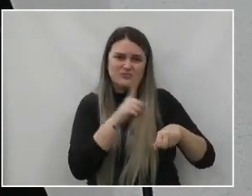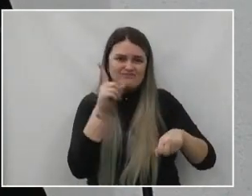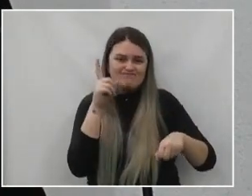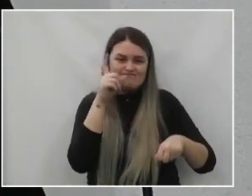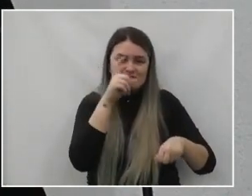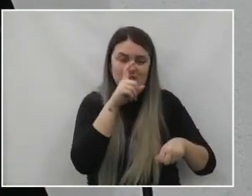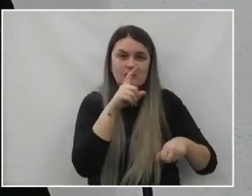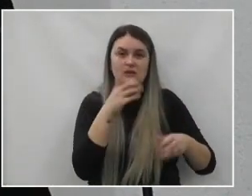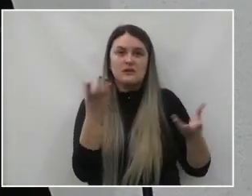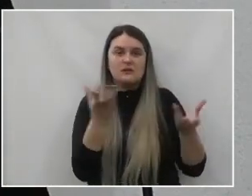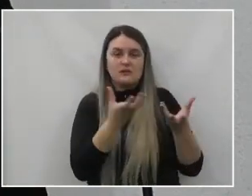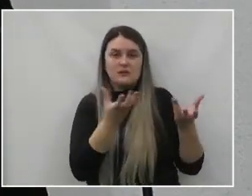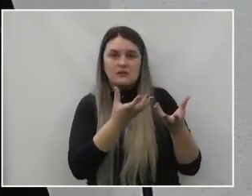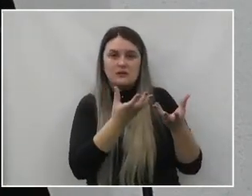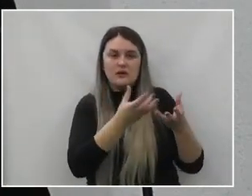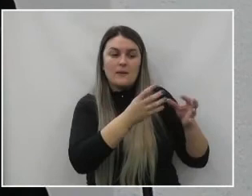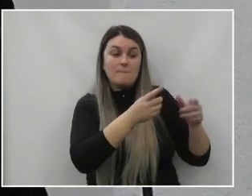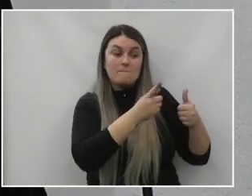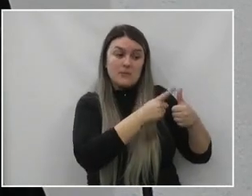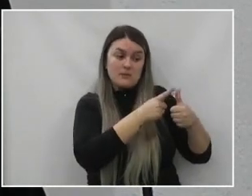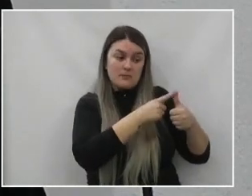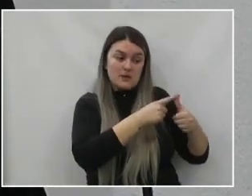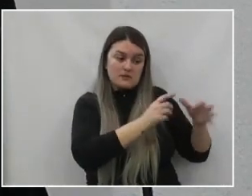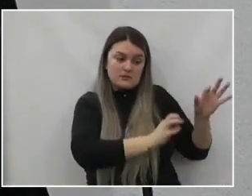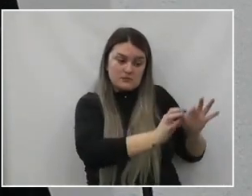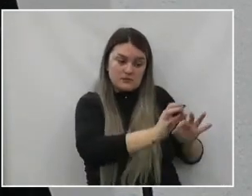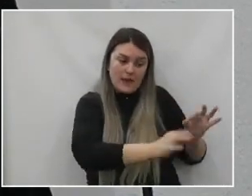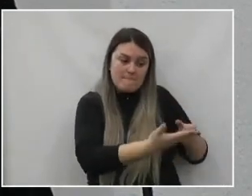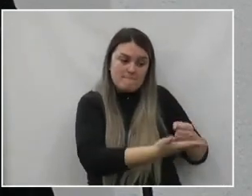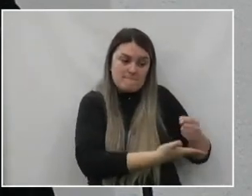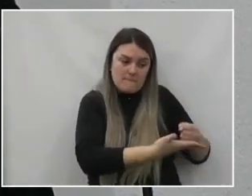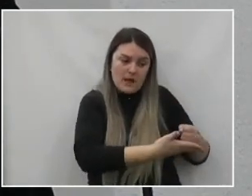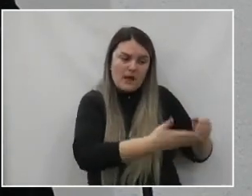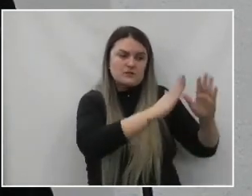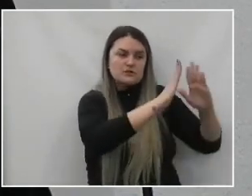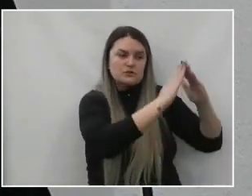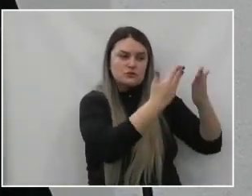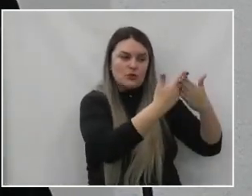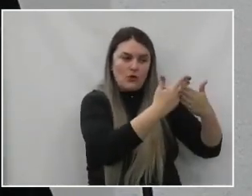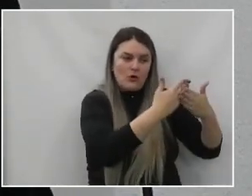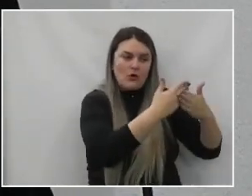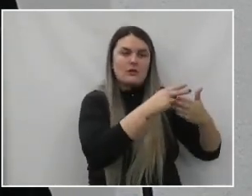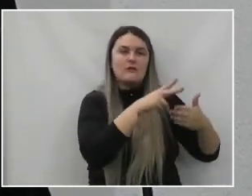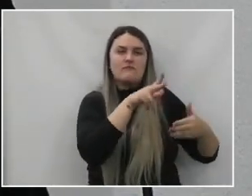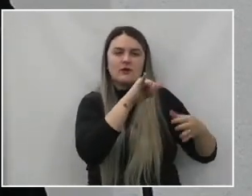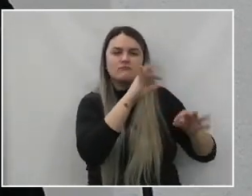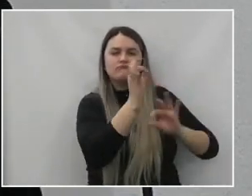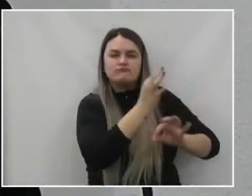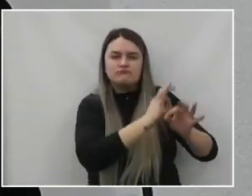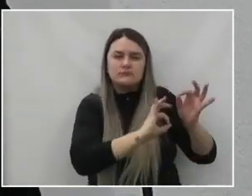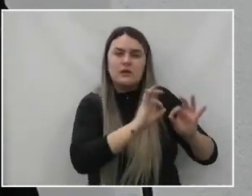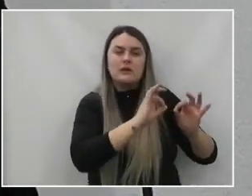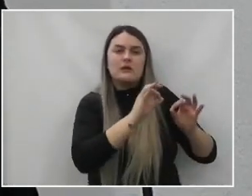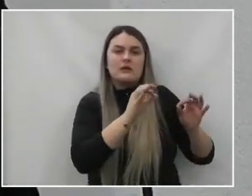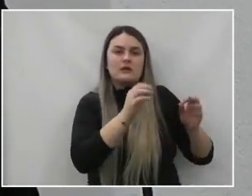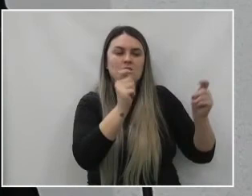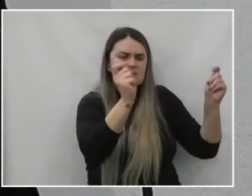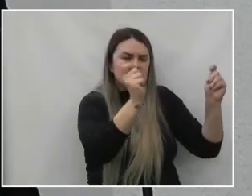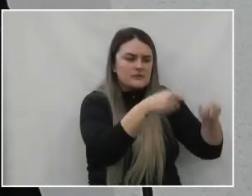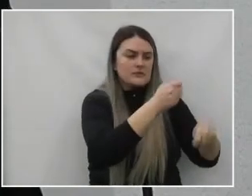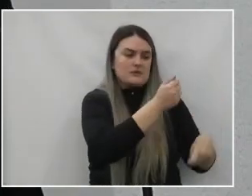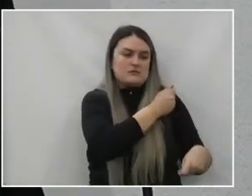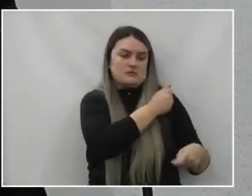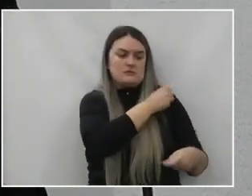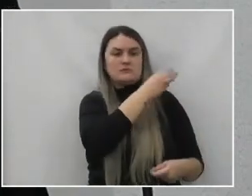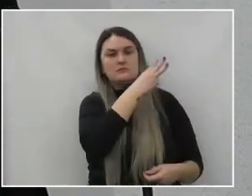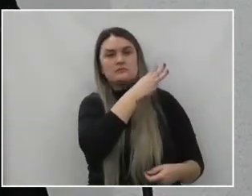preparando a estrutura educacional para inovar, atualizar e permitir os nossos alunos de escola de